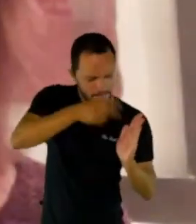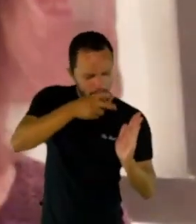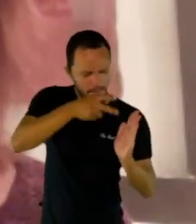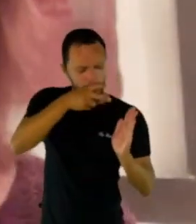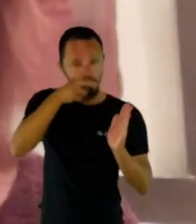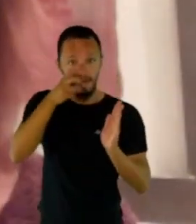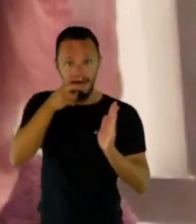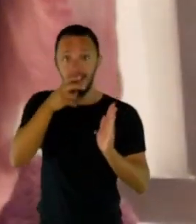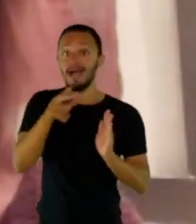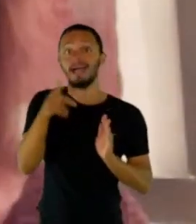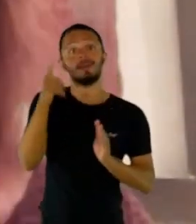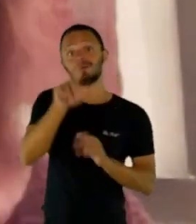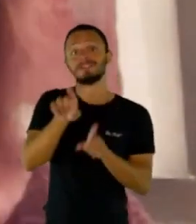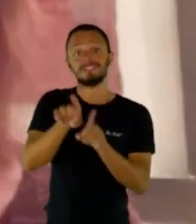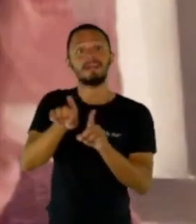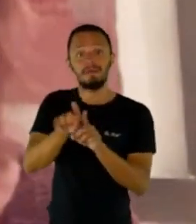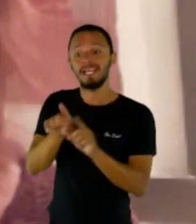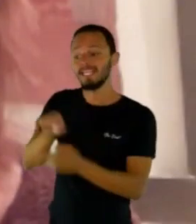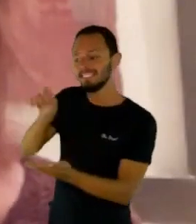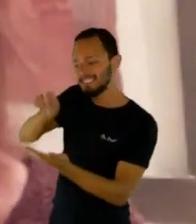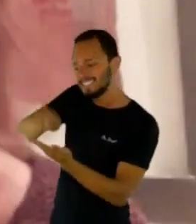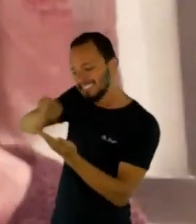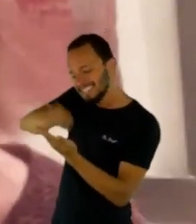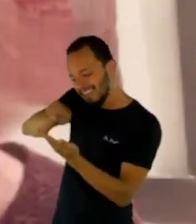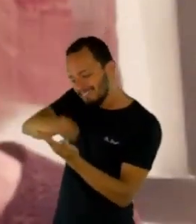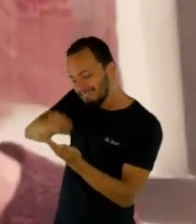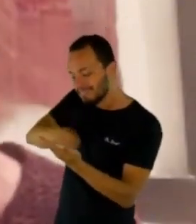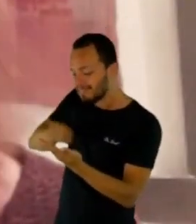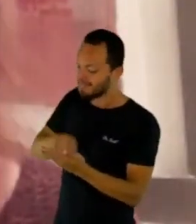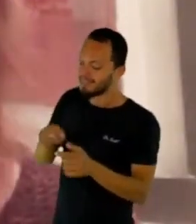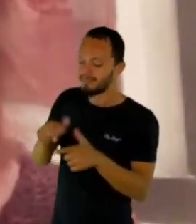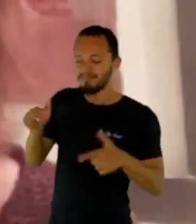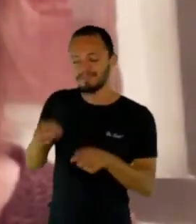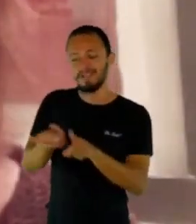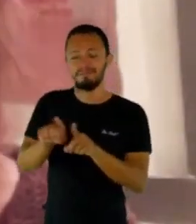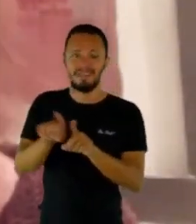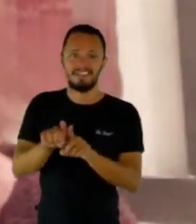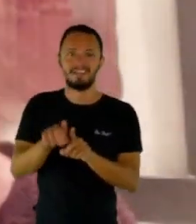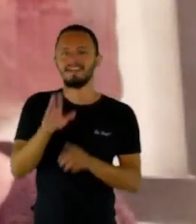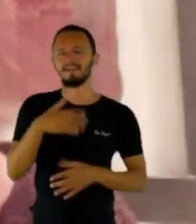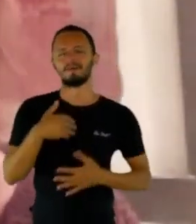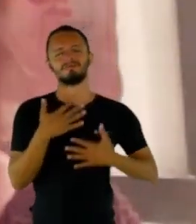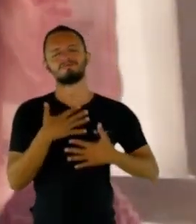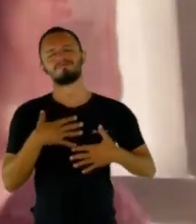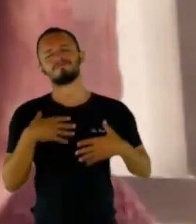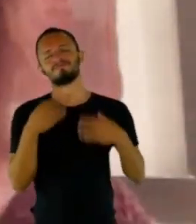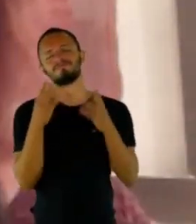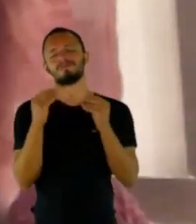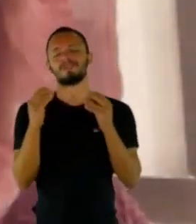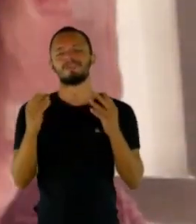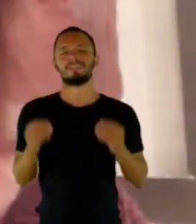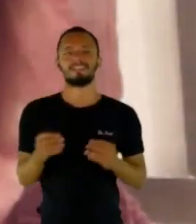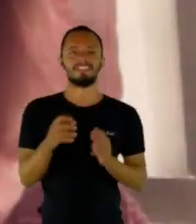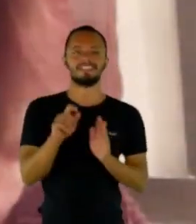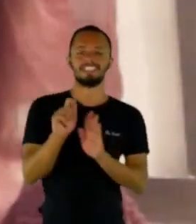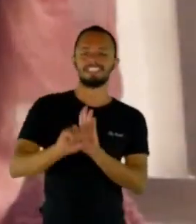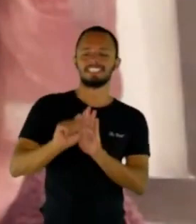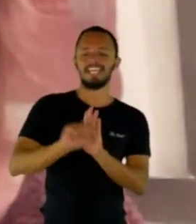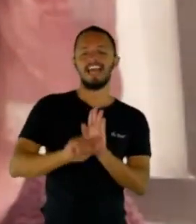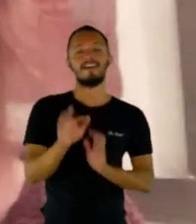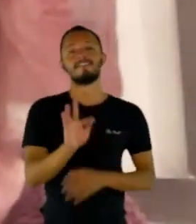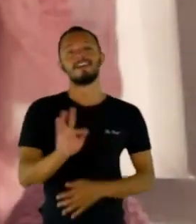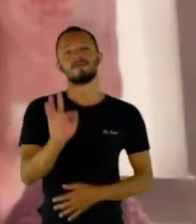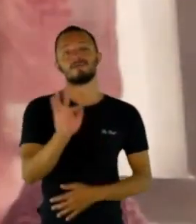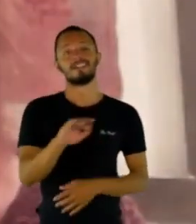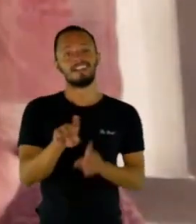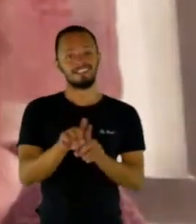Isso sempre me deixou confortável em redações, ao longo da minha vida. Na faculdade, eu sempre gostei de